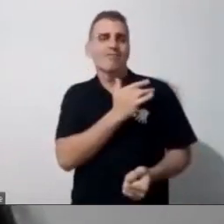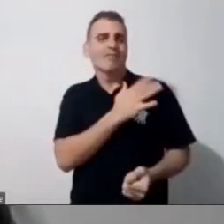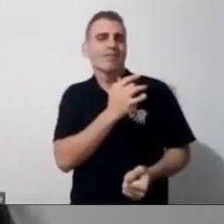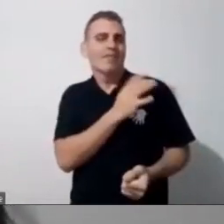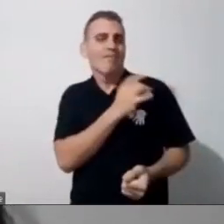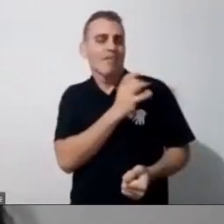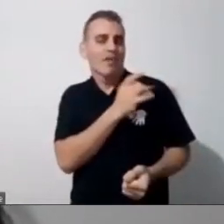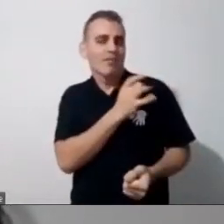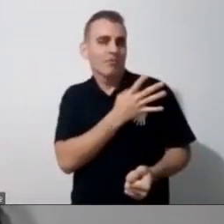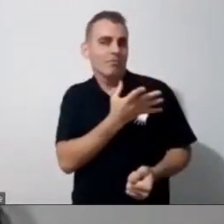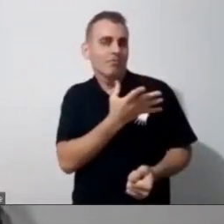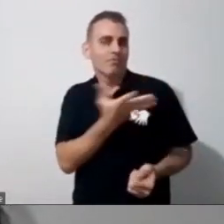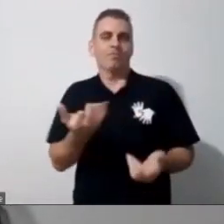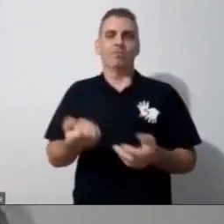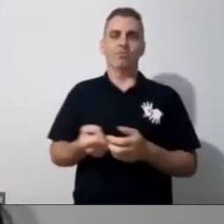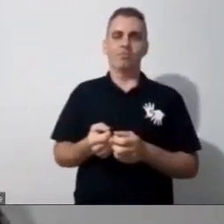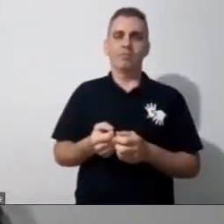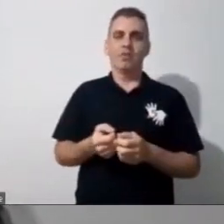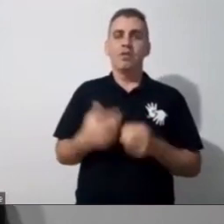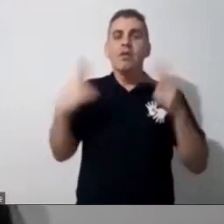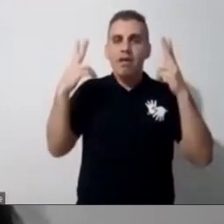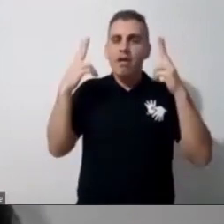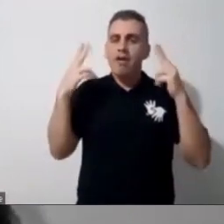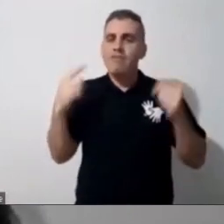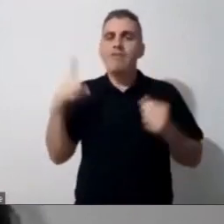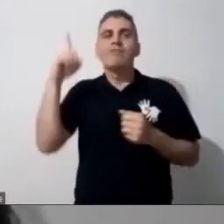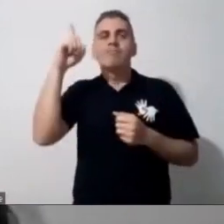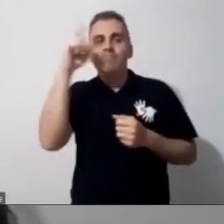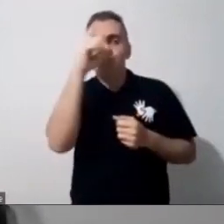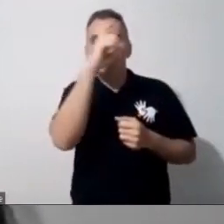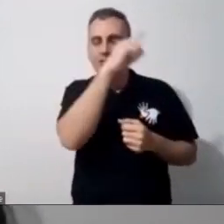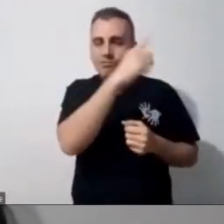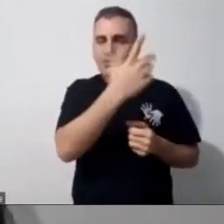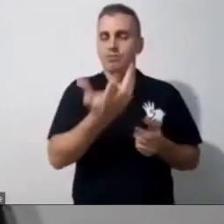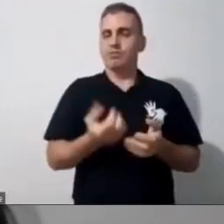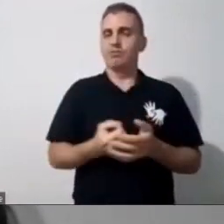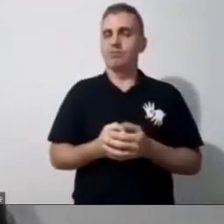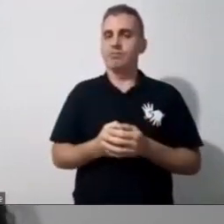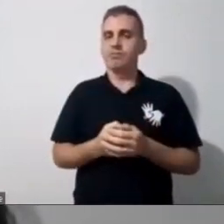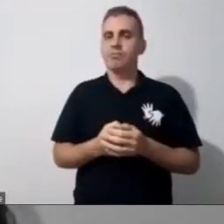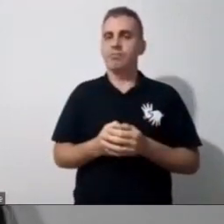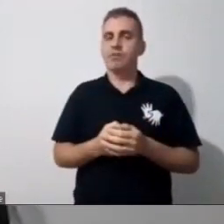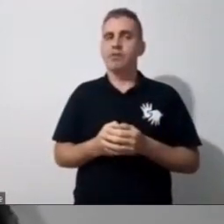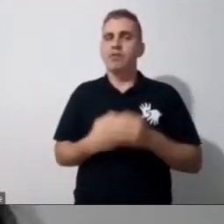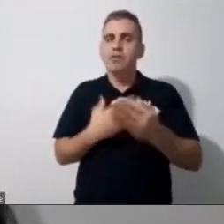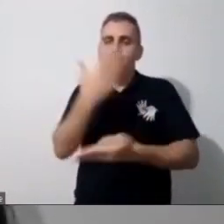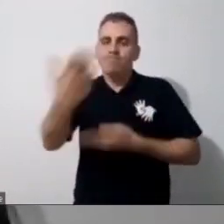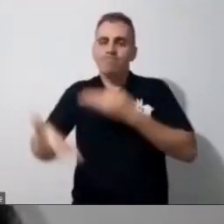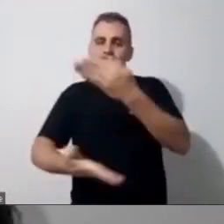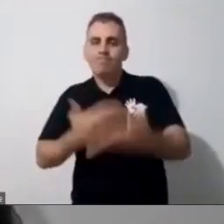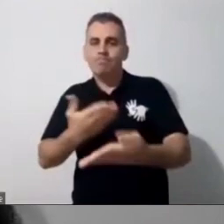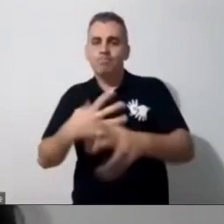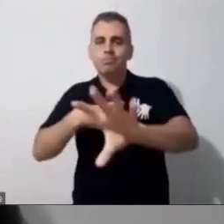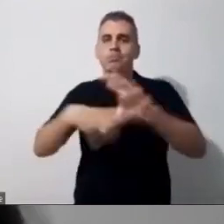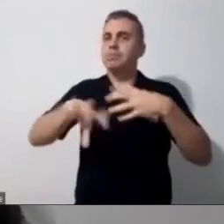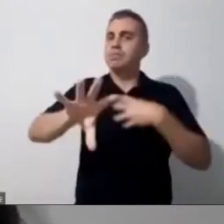né, que é difícil, é, compartilhar o difícil, mas que esse difícil